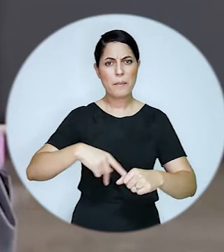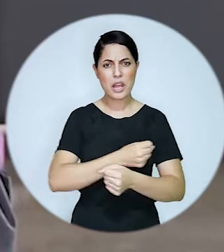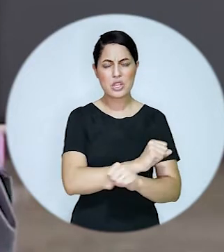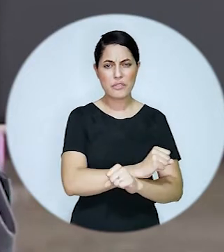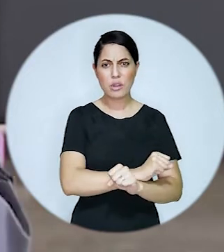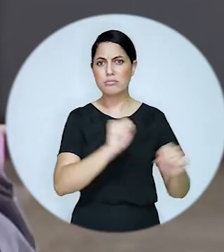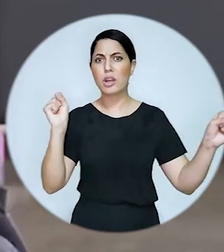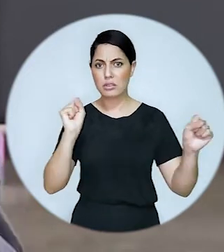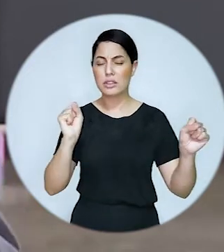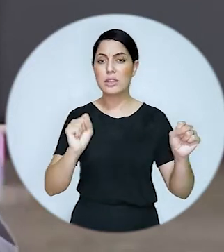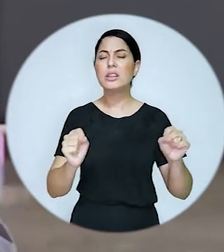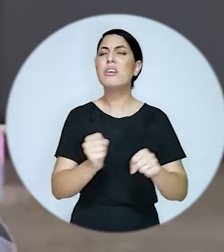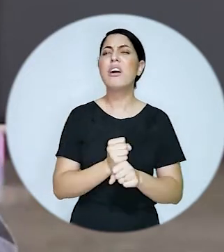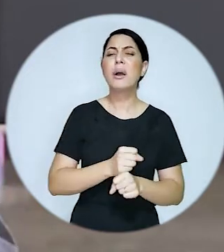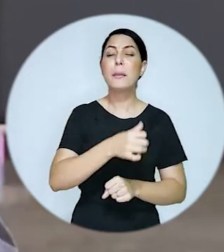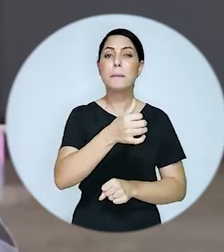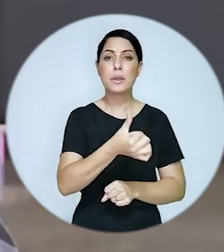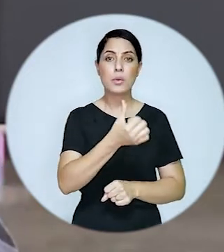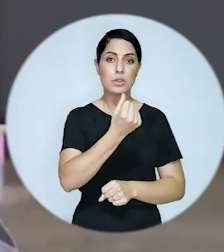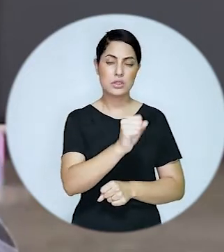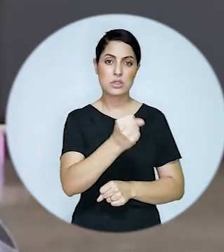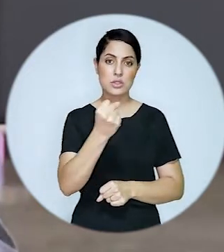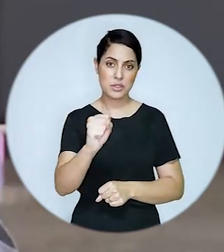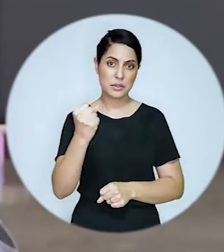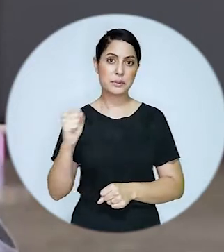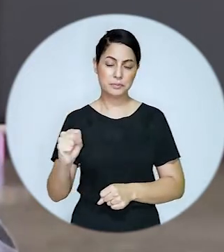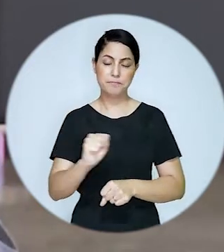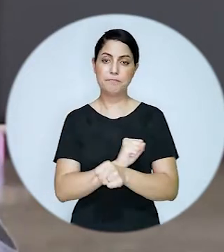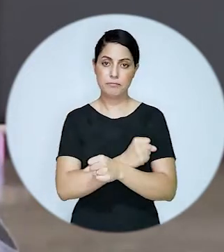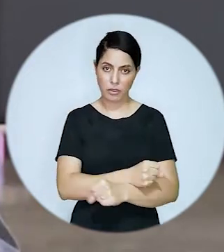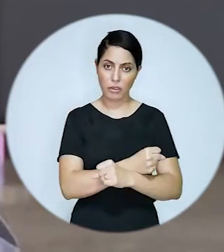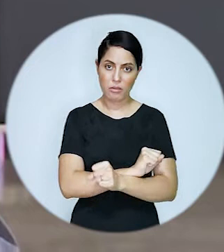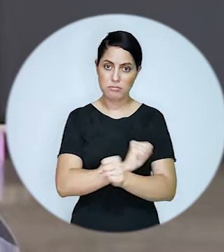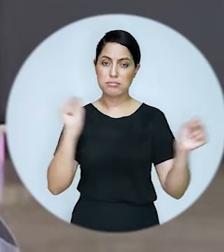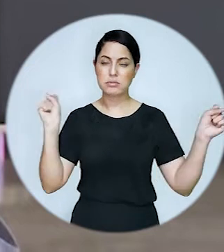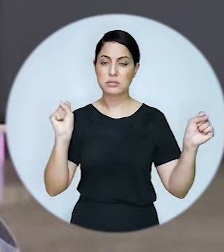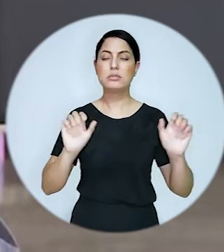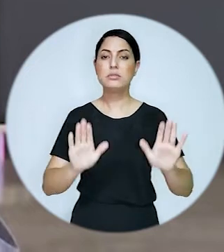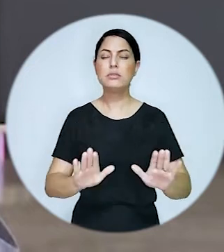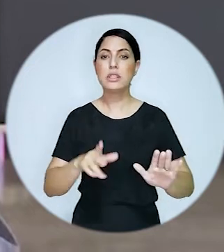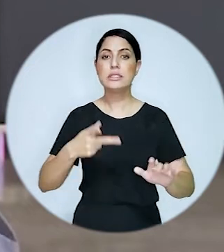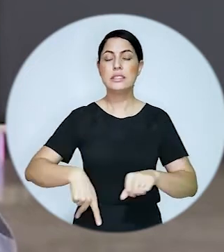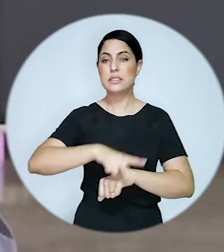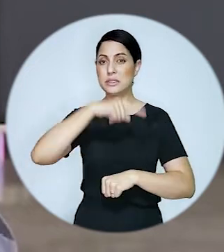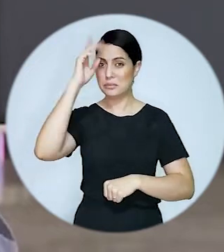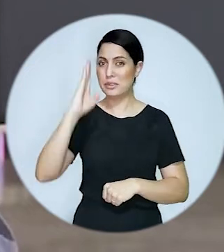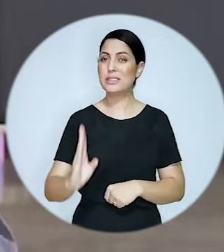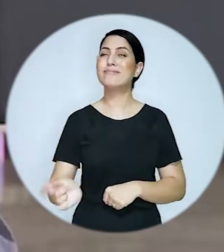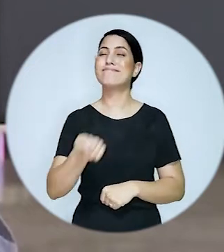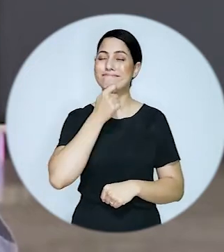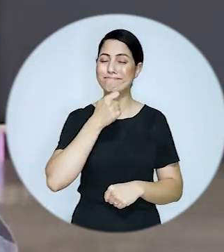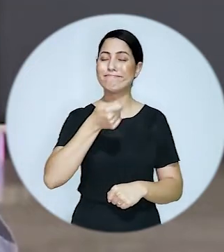Américas a abolir a escravidão em 1888. Entretanto, embora a história do Brasil